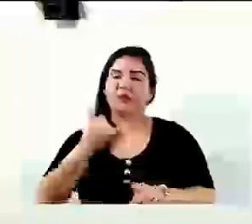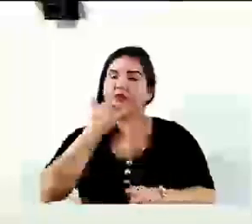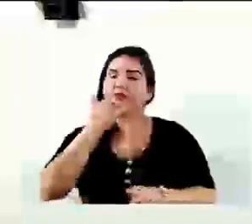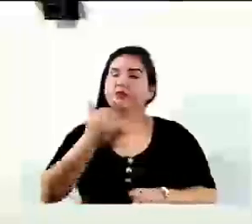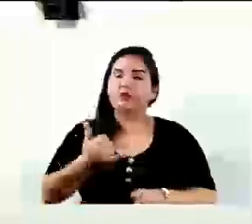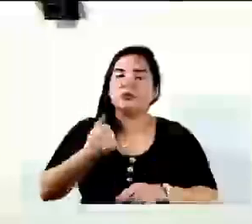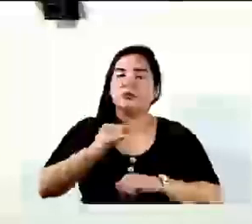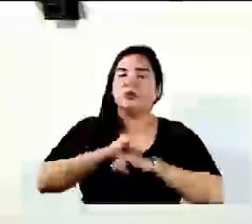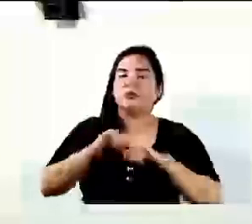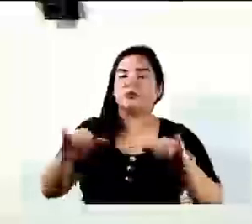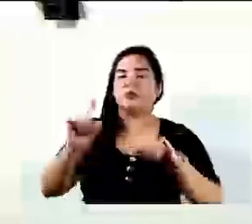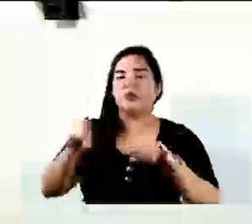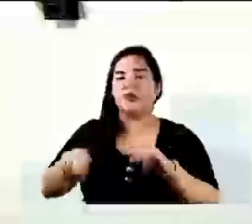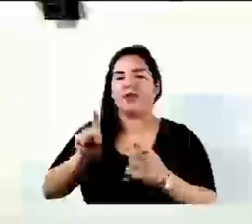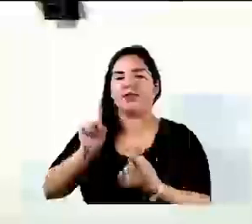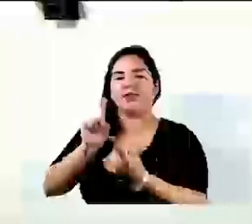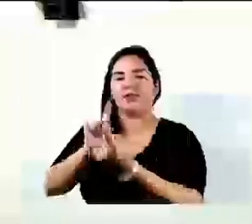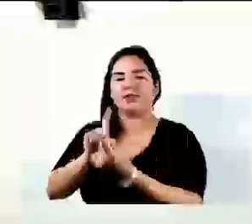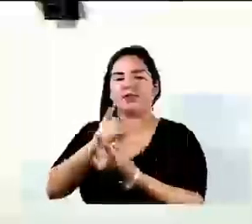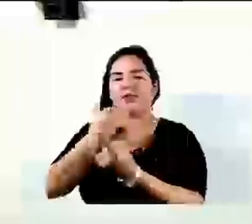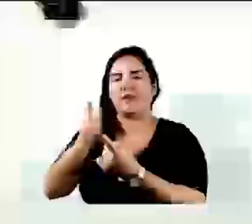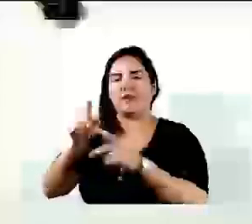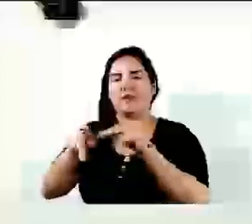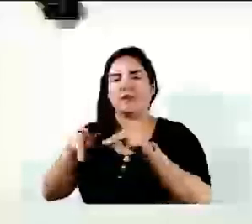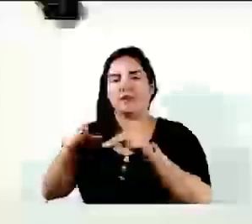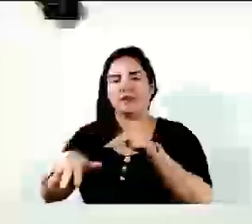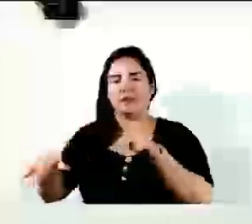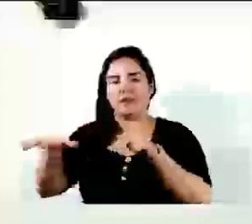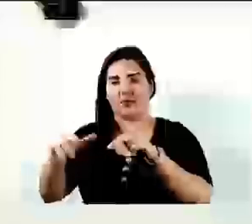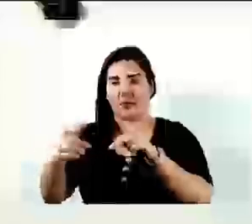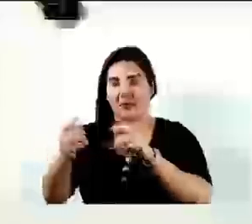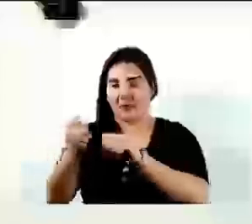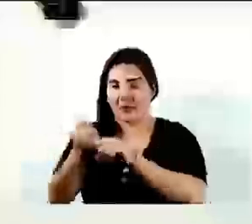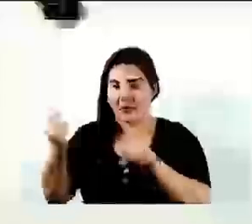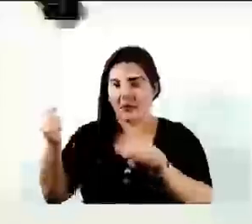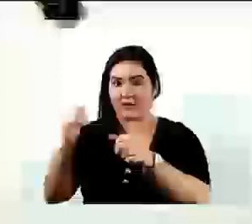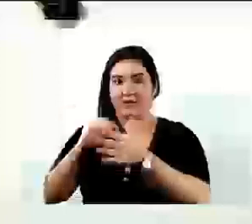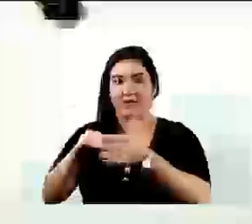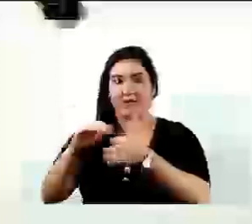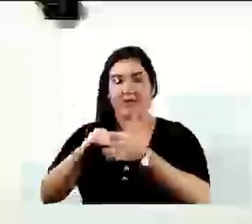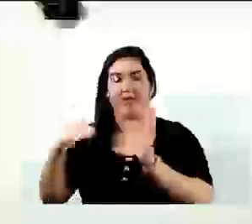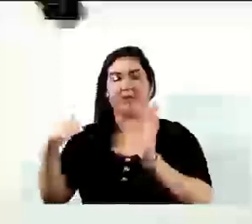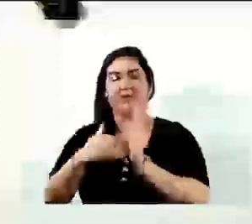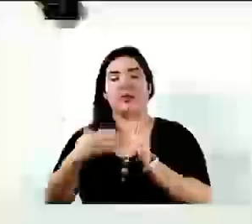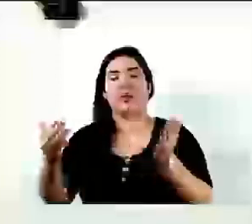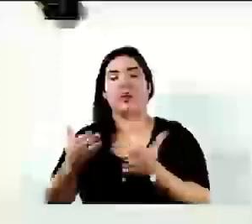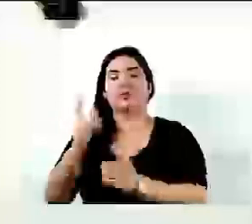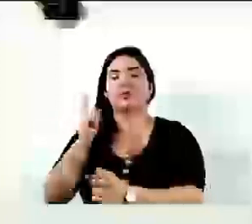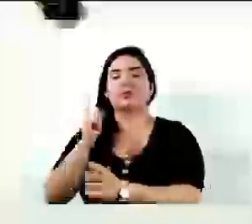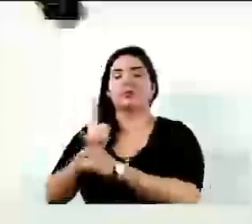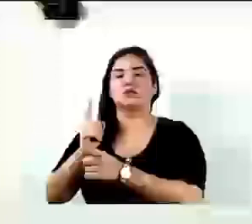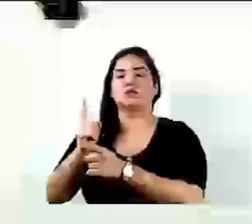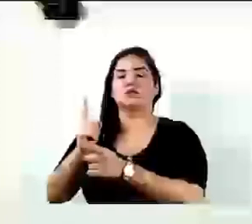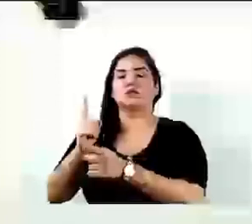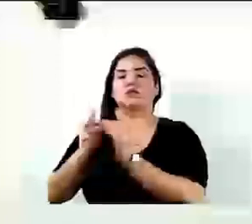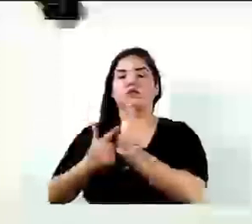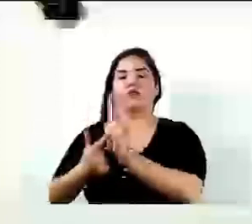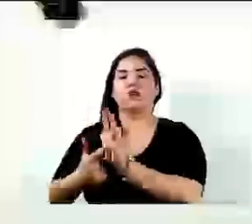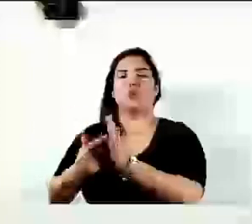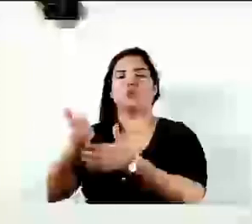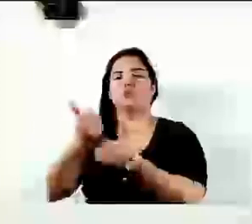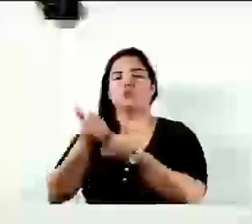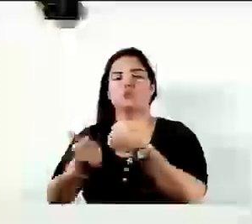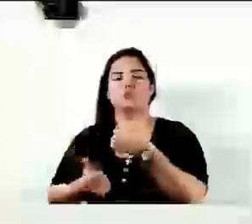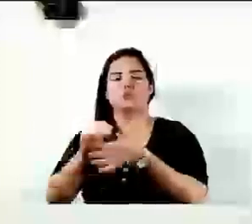melhor a população, e tanto que a maior secretaria do município até hoje não indicou o subsecretário. Mas, eu